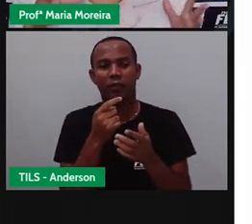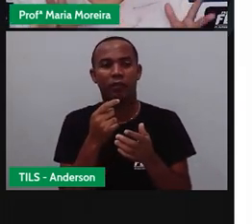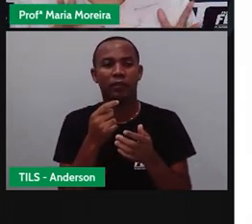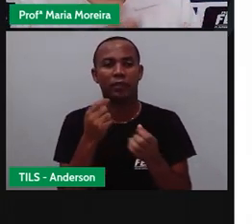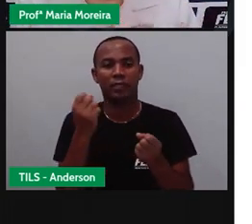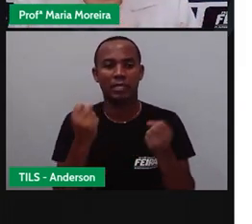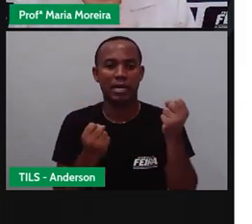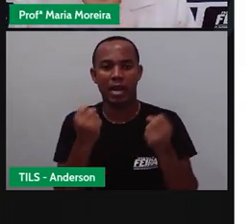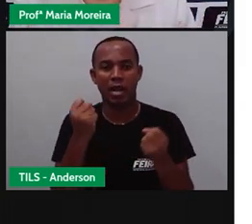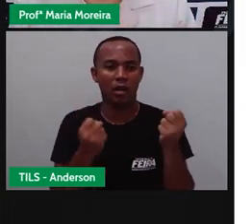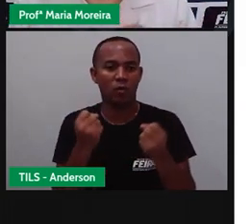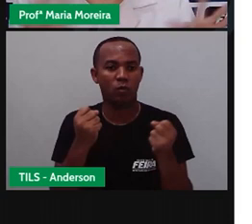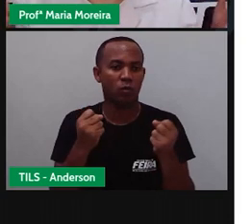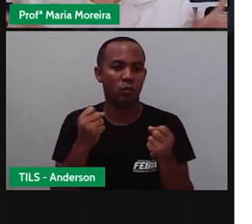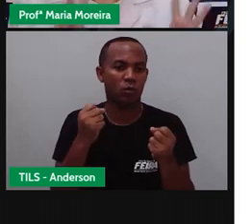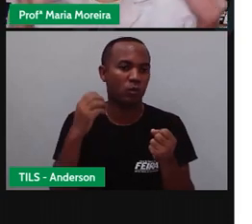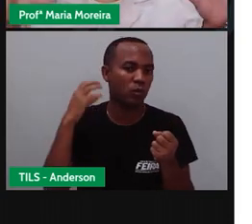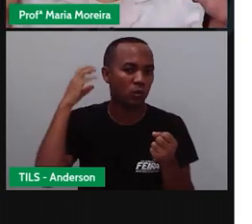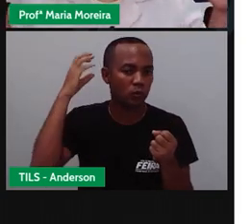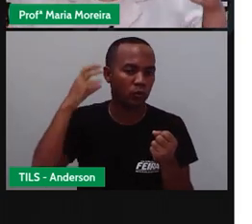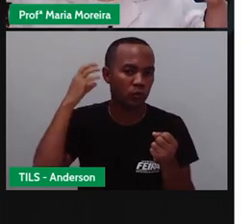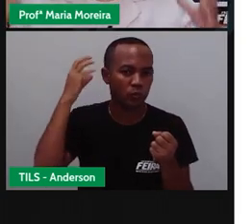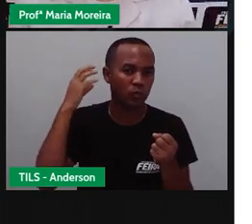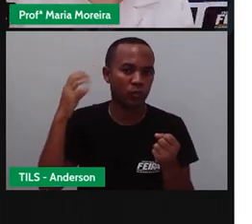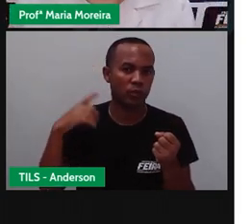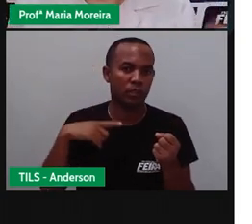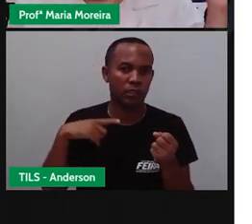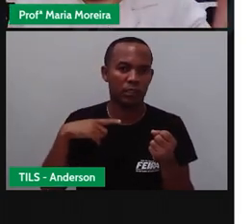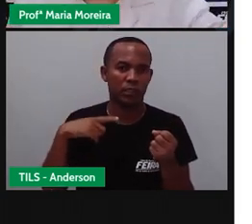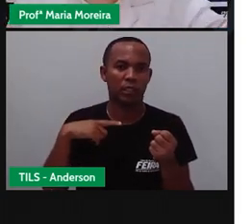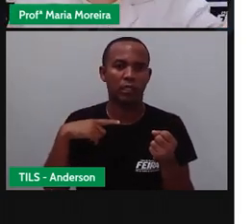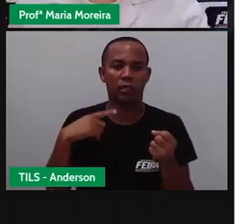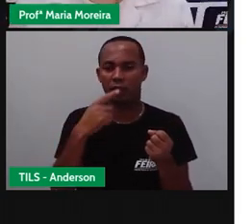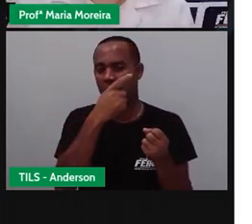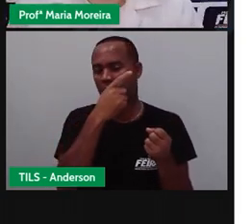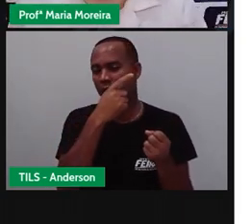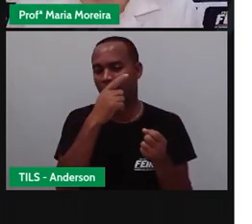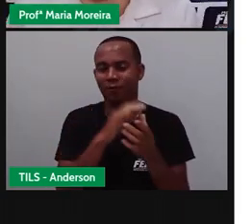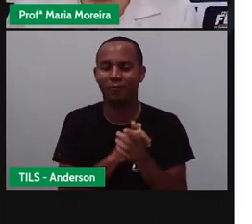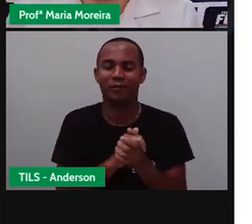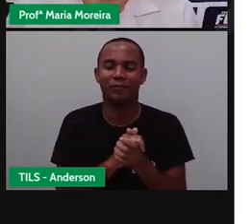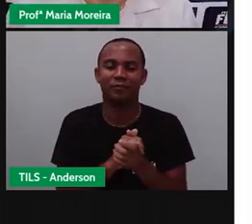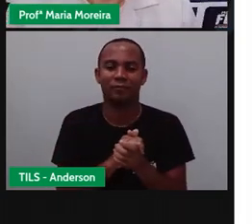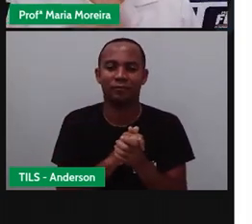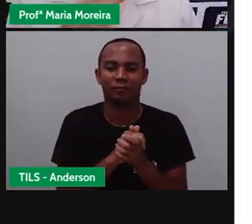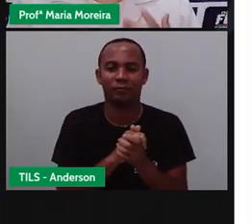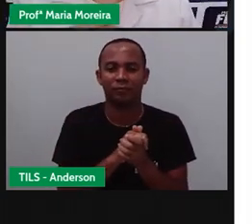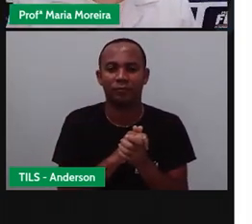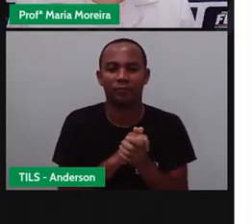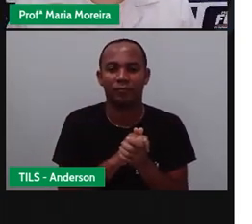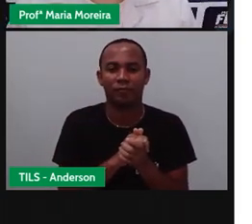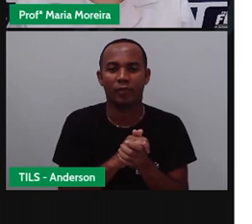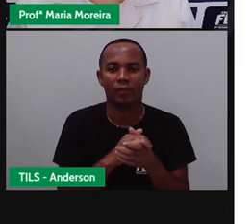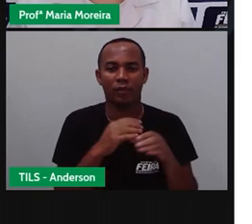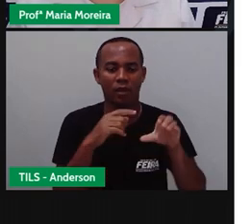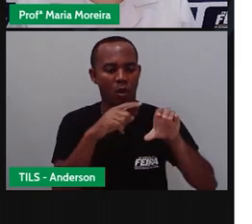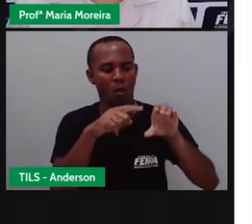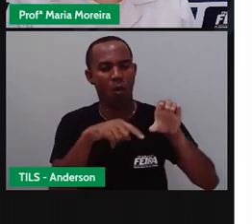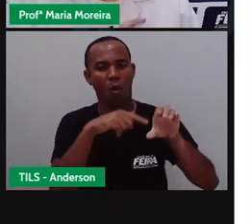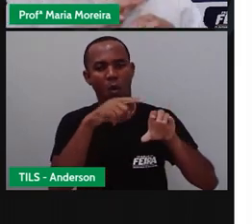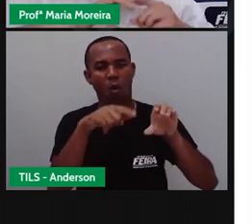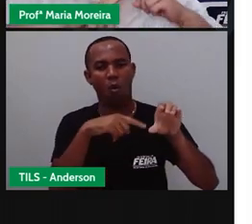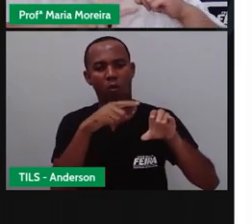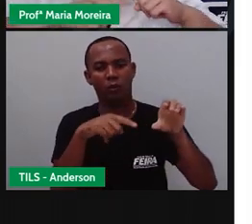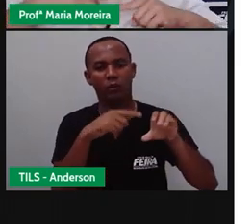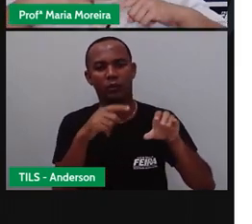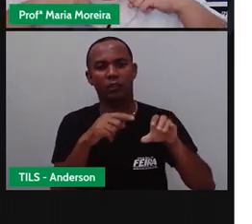sabem, na verdade, que a gente está gravando aqui, mas se aparecer alguma interferência, é um carro de som na rua. E aí, a roda, na verdade, é